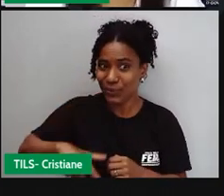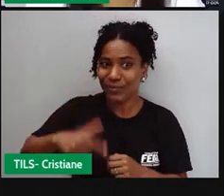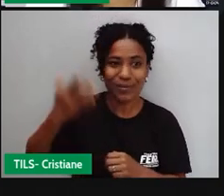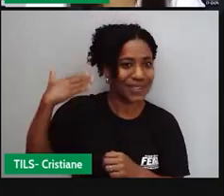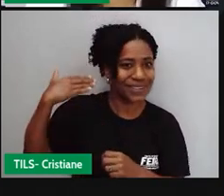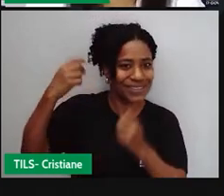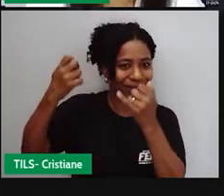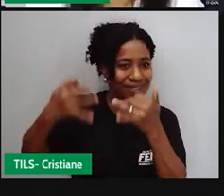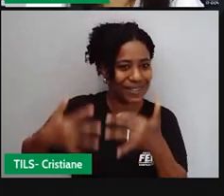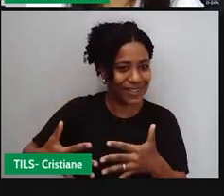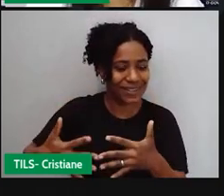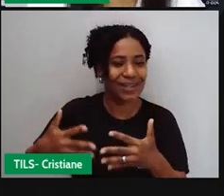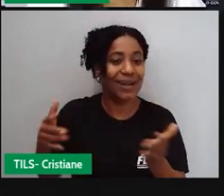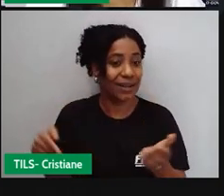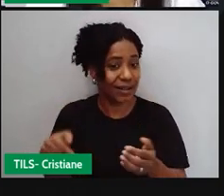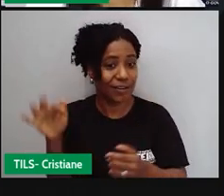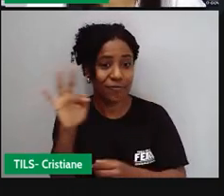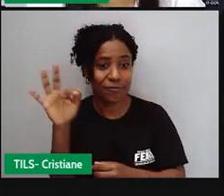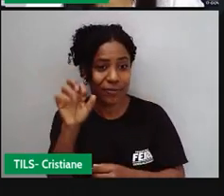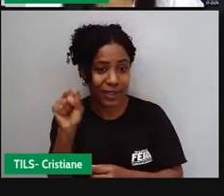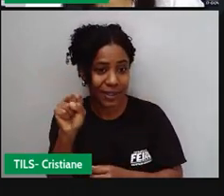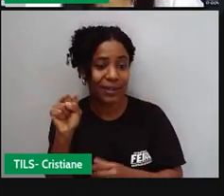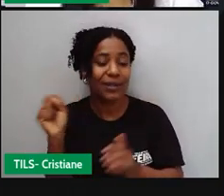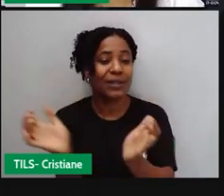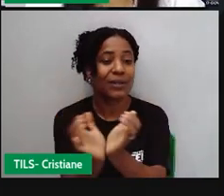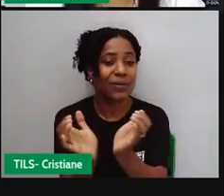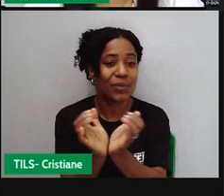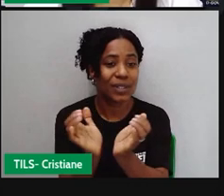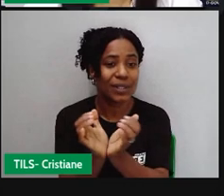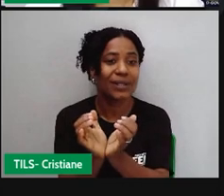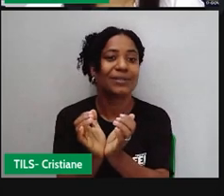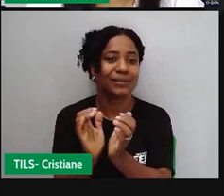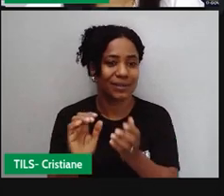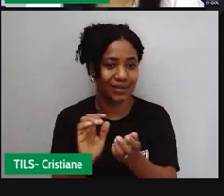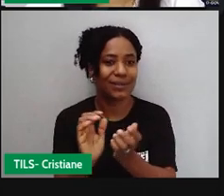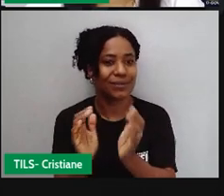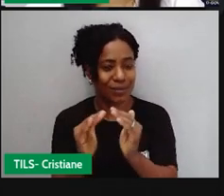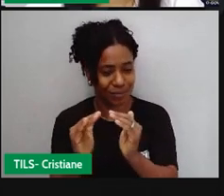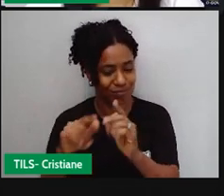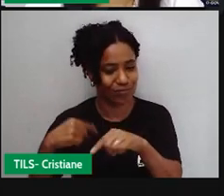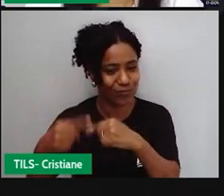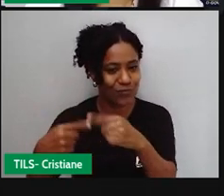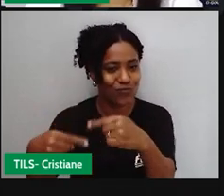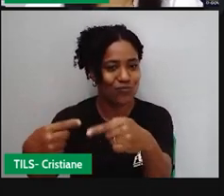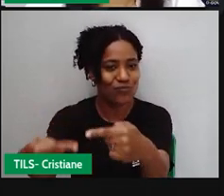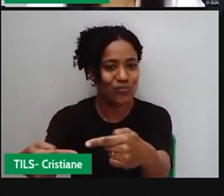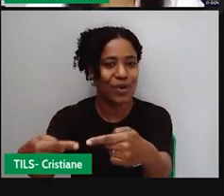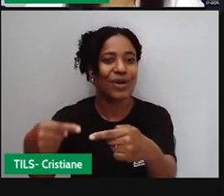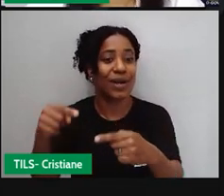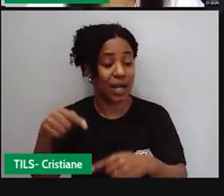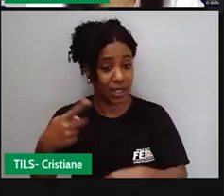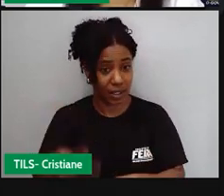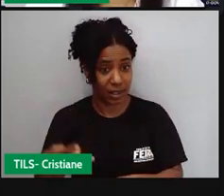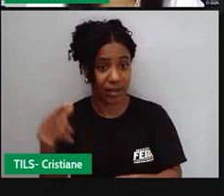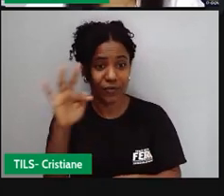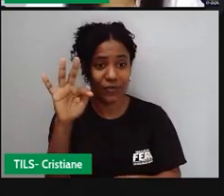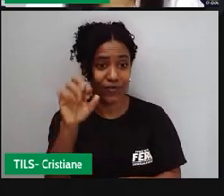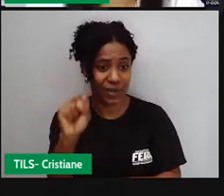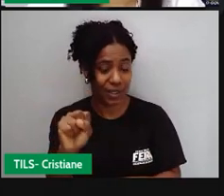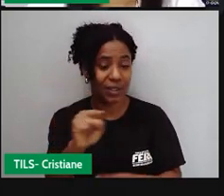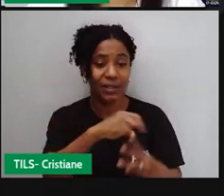comunidades quilombolas reconhecidas pela Fundação Cultural Palmares. Aqui em Feira de Santana a gente tem